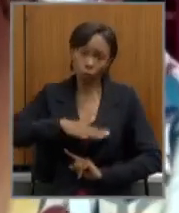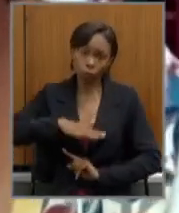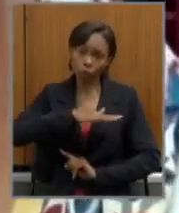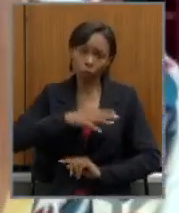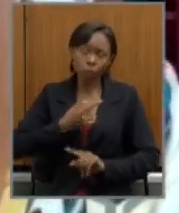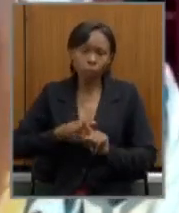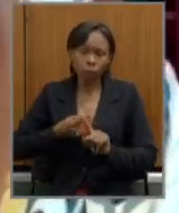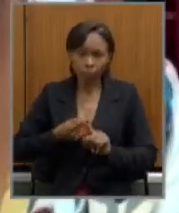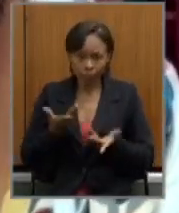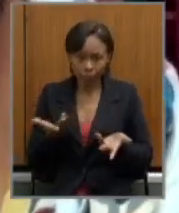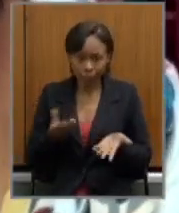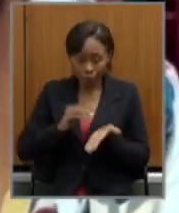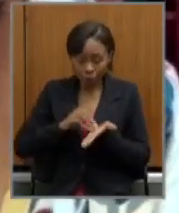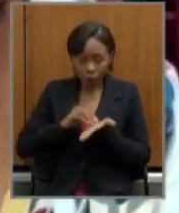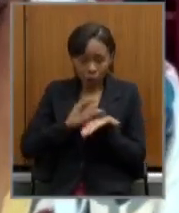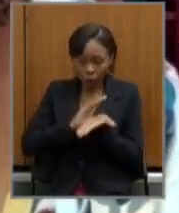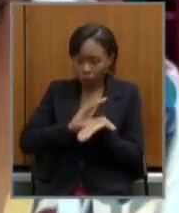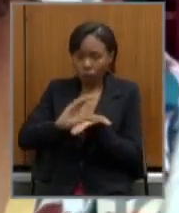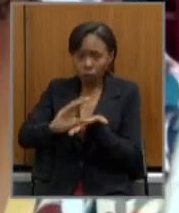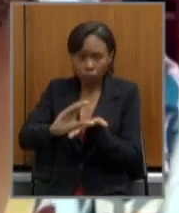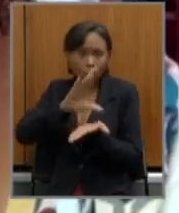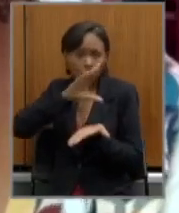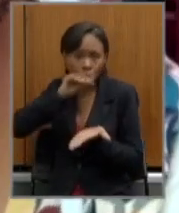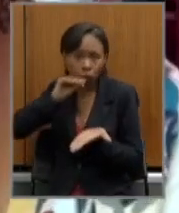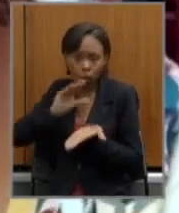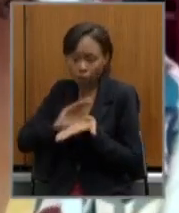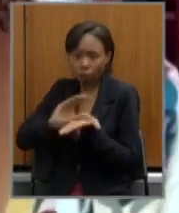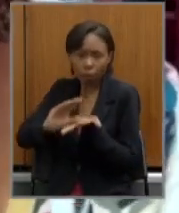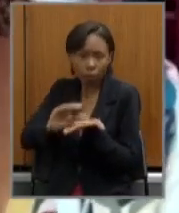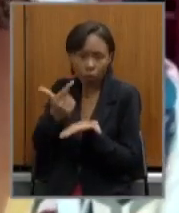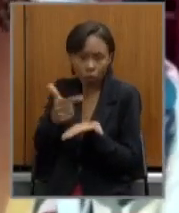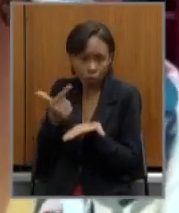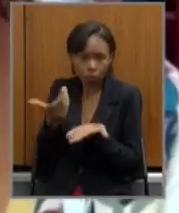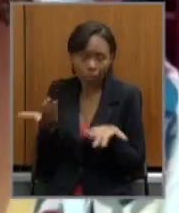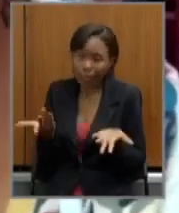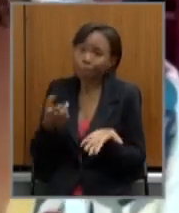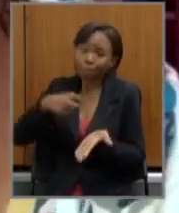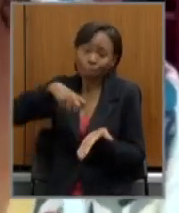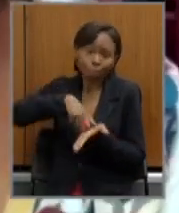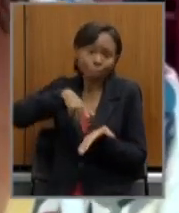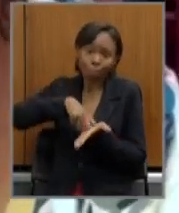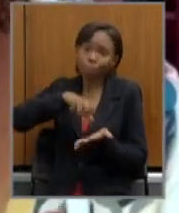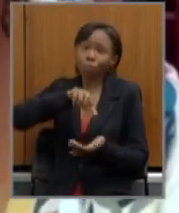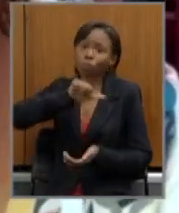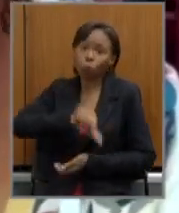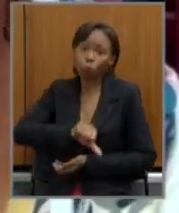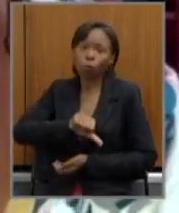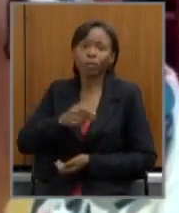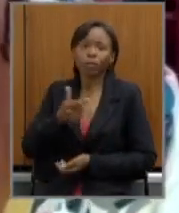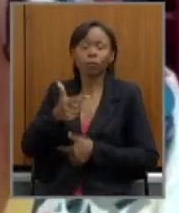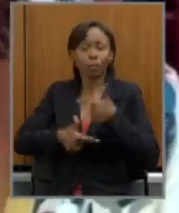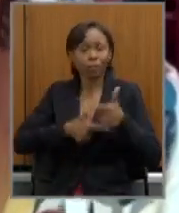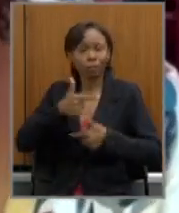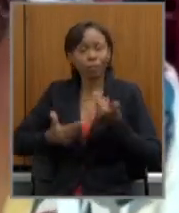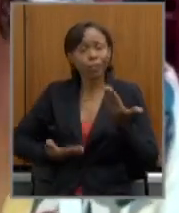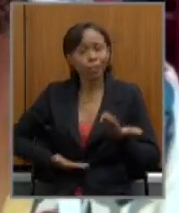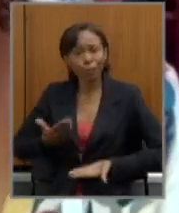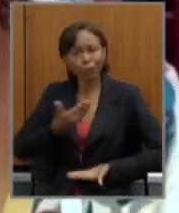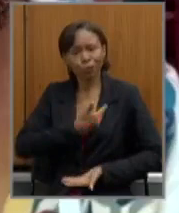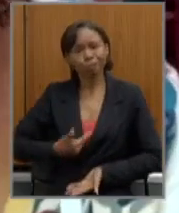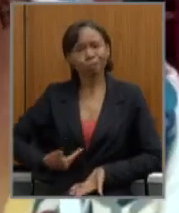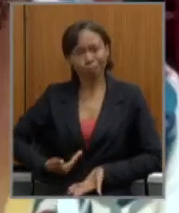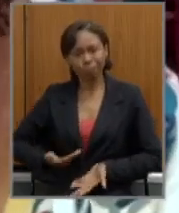a gente não investe em servidor público a gente também penaliza a prestação do serviço público essa é a primeira